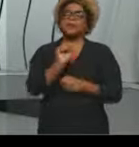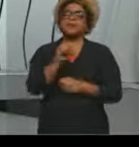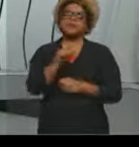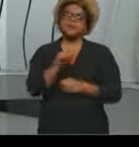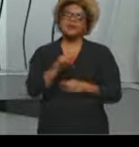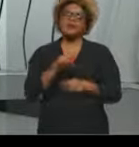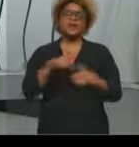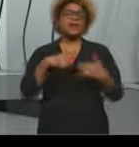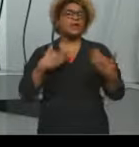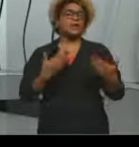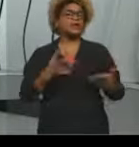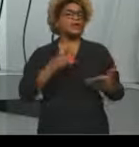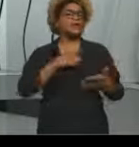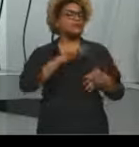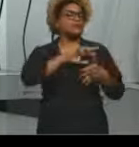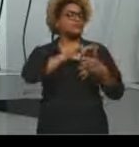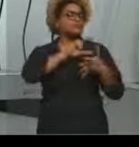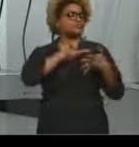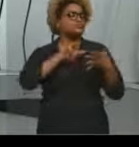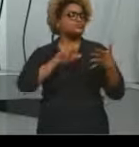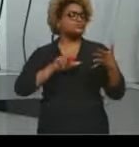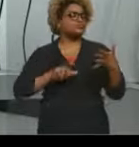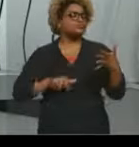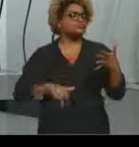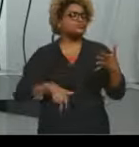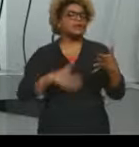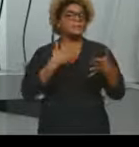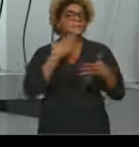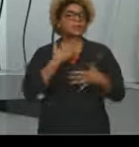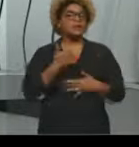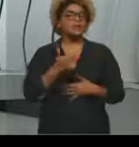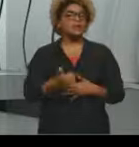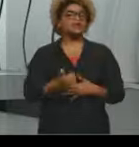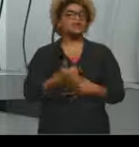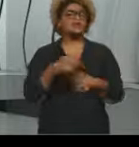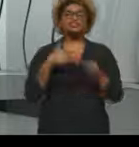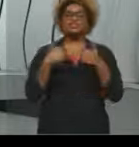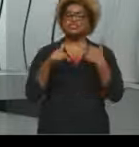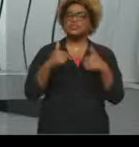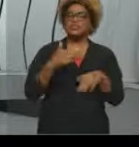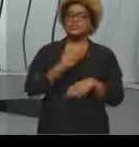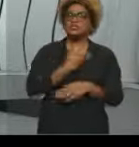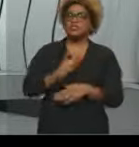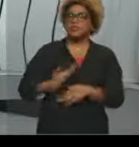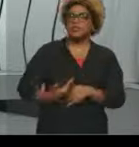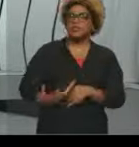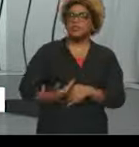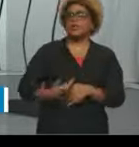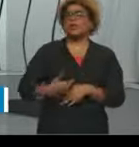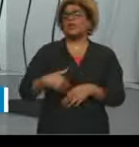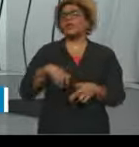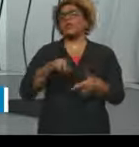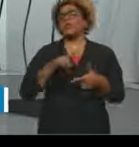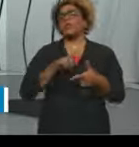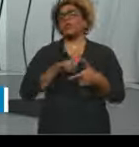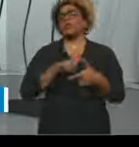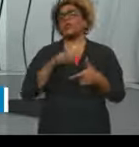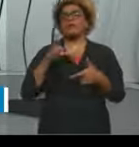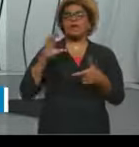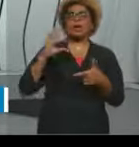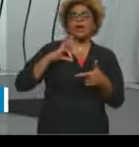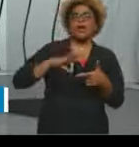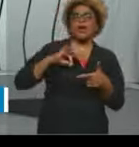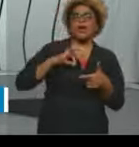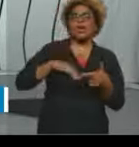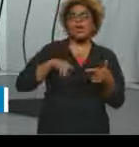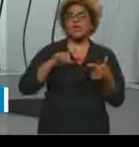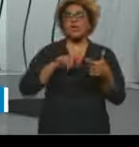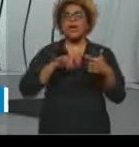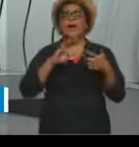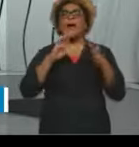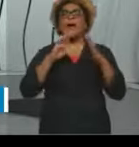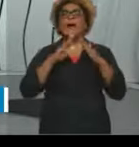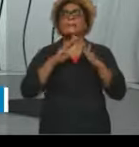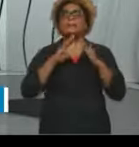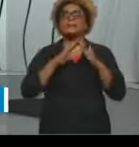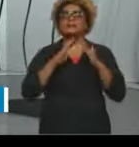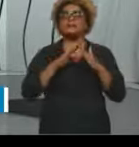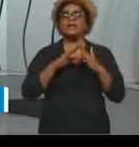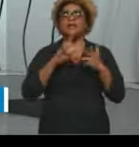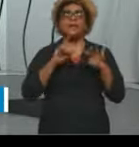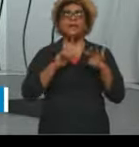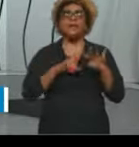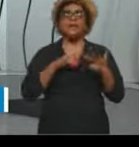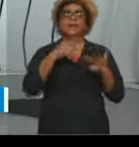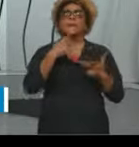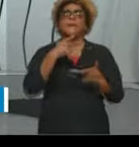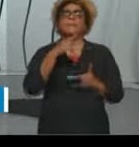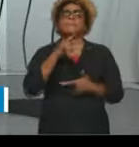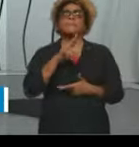ampliações, né, em serviços públicos, como serviço de renda, de habitação, de previdência social, né, há